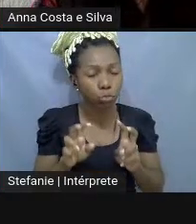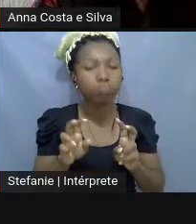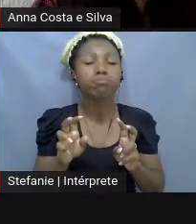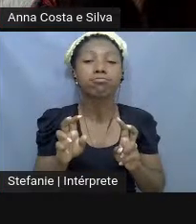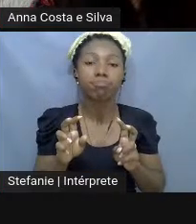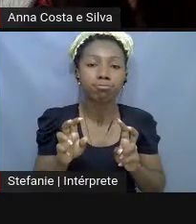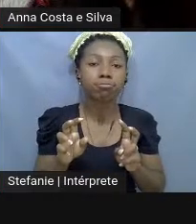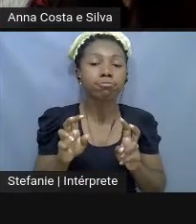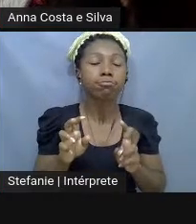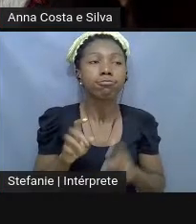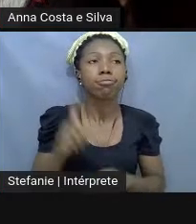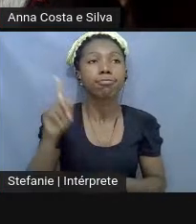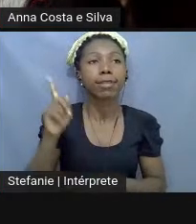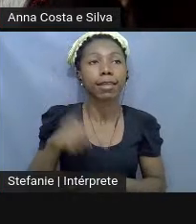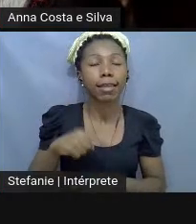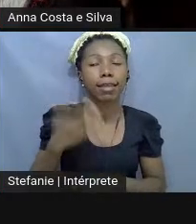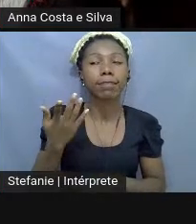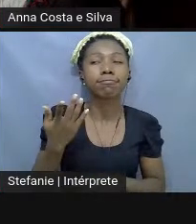que é...